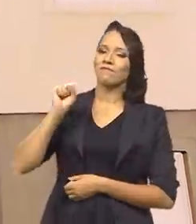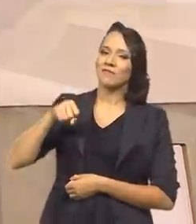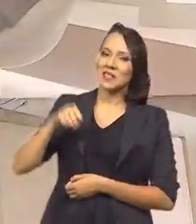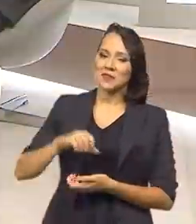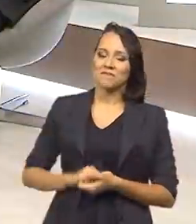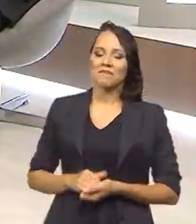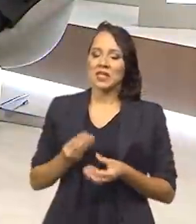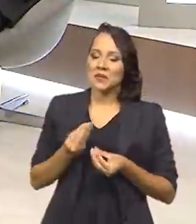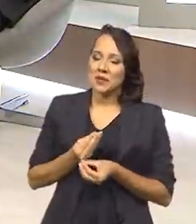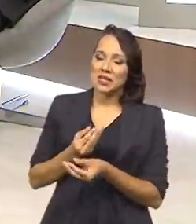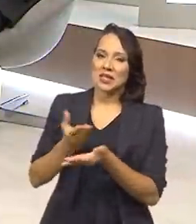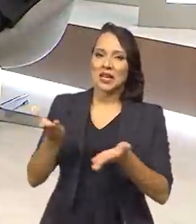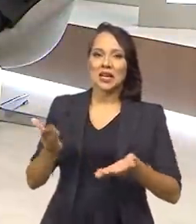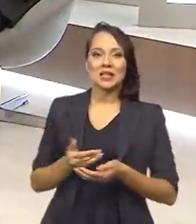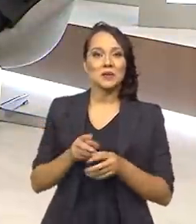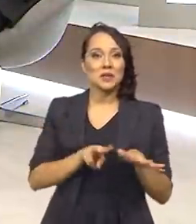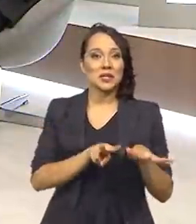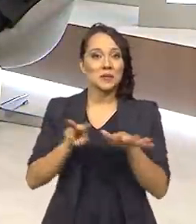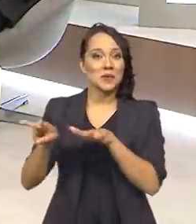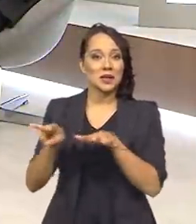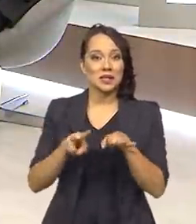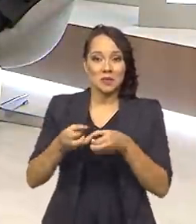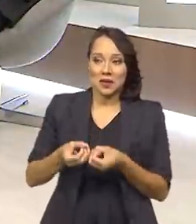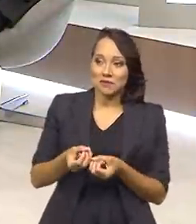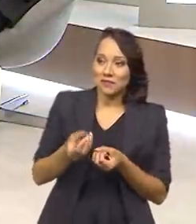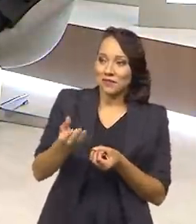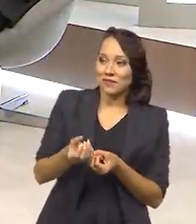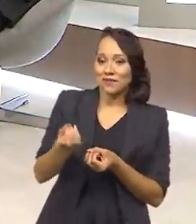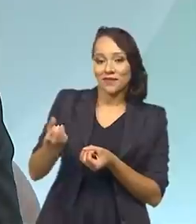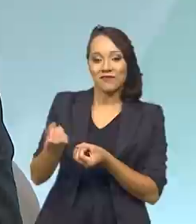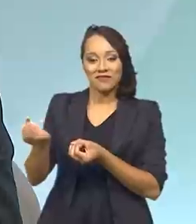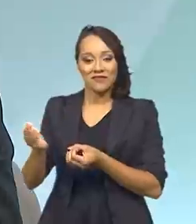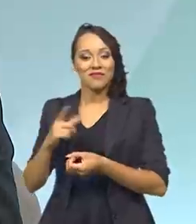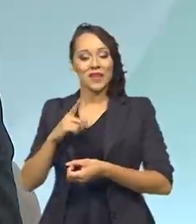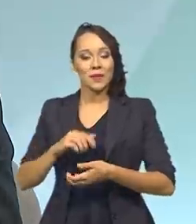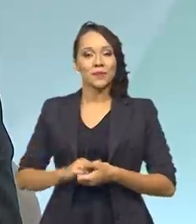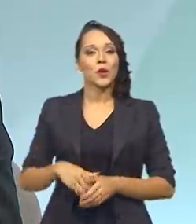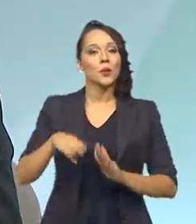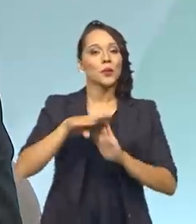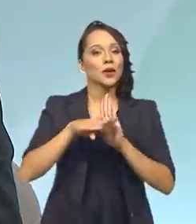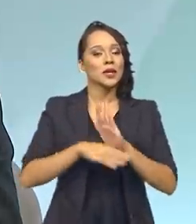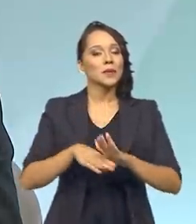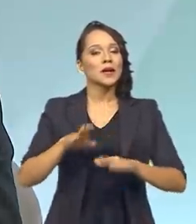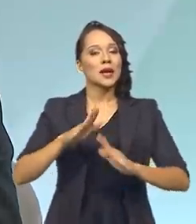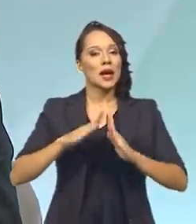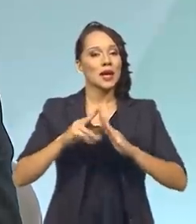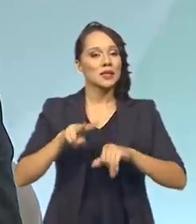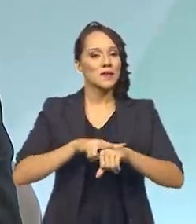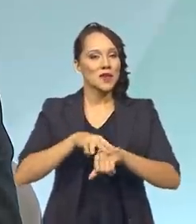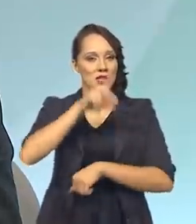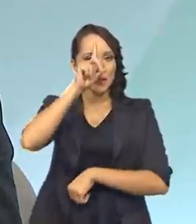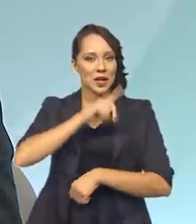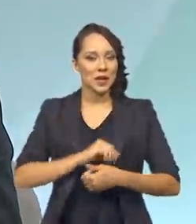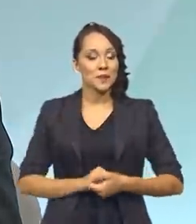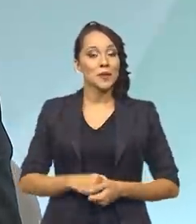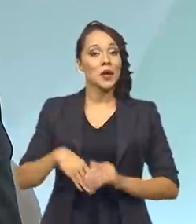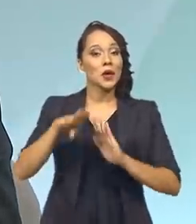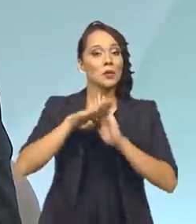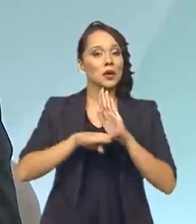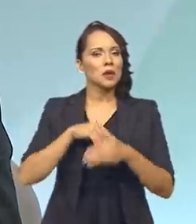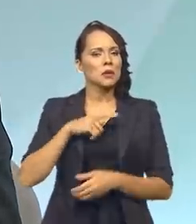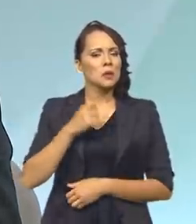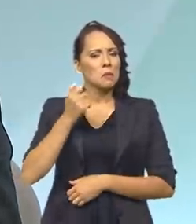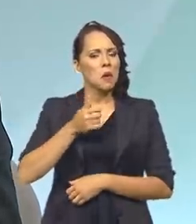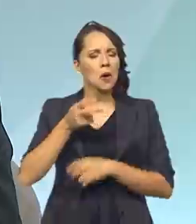fazendo entregas praticamente toda semana. O programa Casa Verde Amarela é um programa que tem pouca